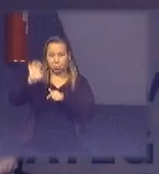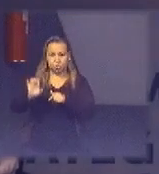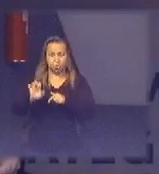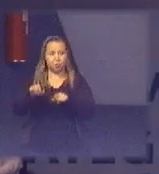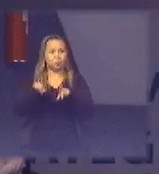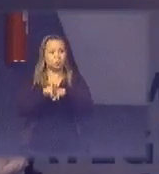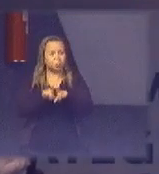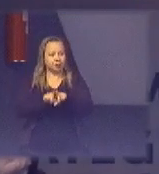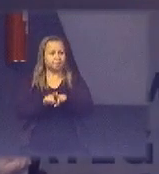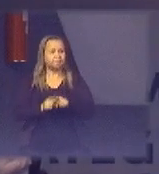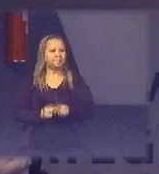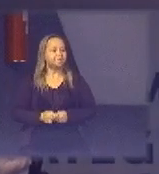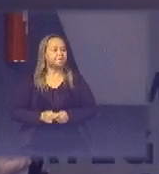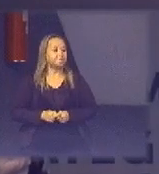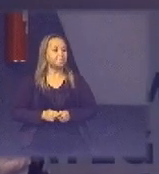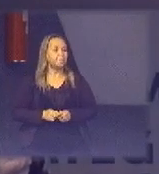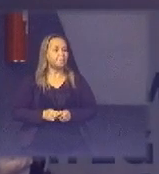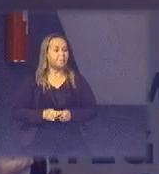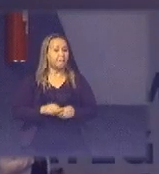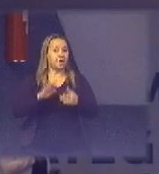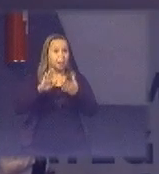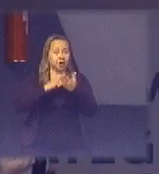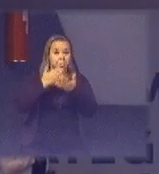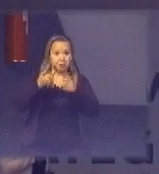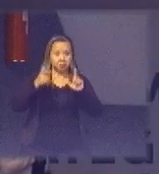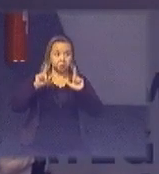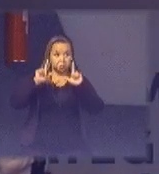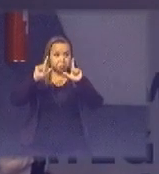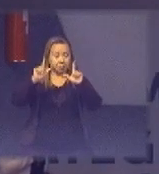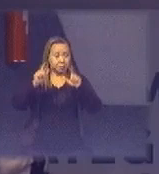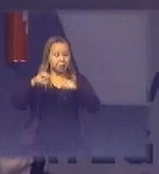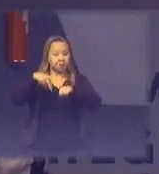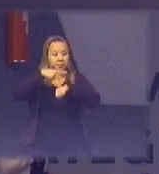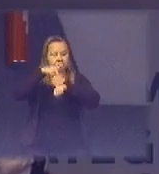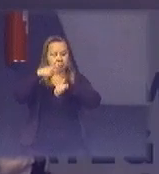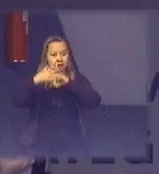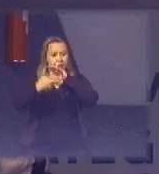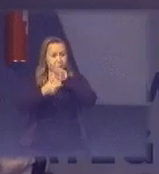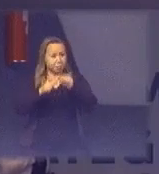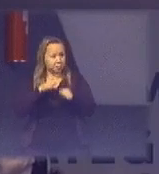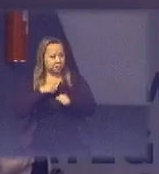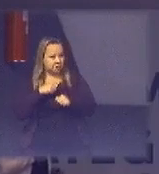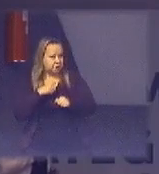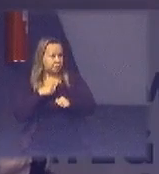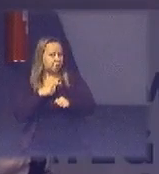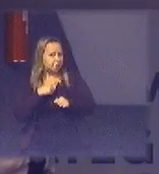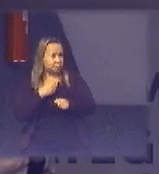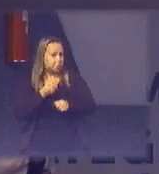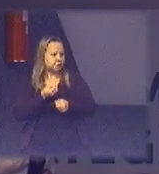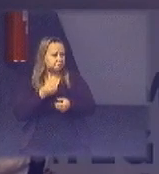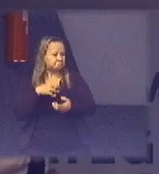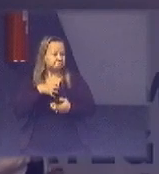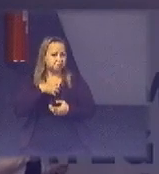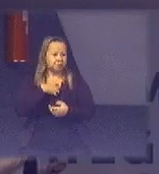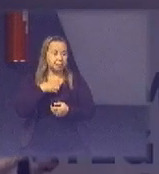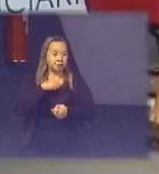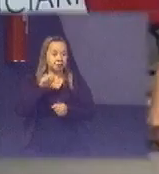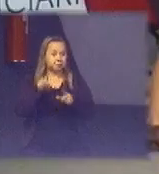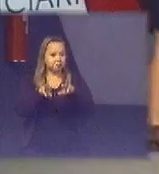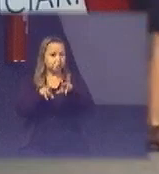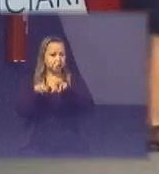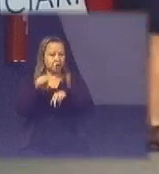passar alguns dos cenários esse aqui inclusive internacionais a gente tem situações como essa tem a gente que